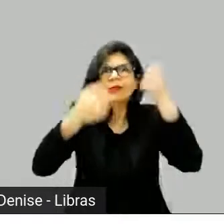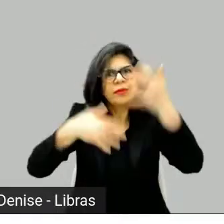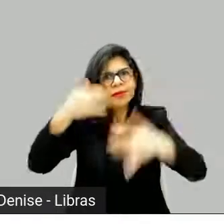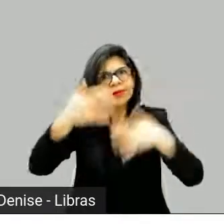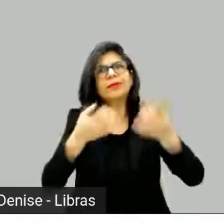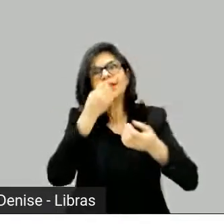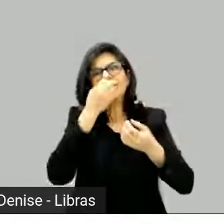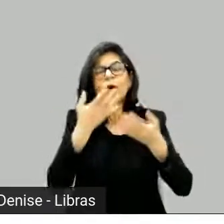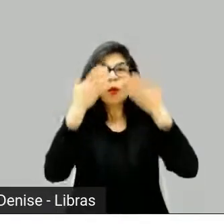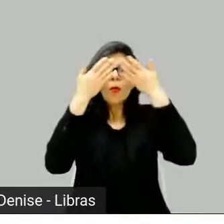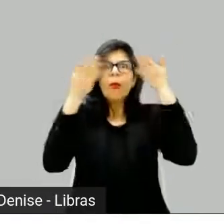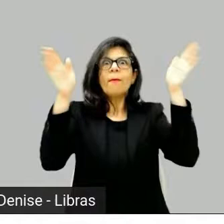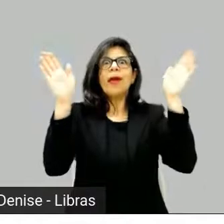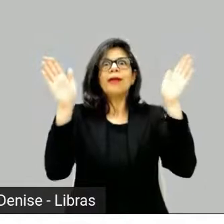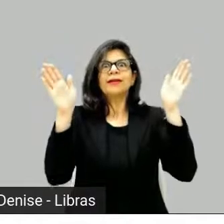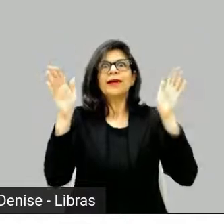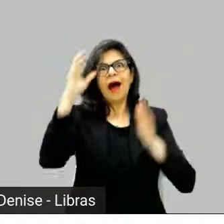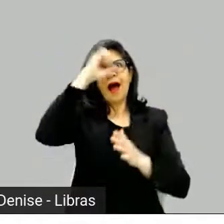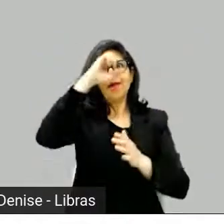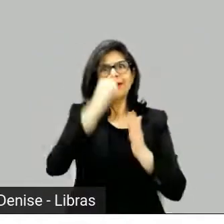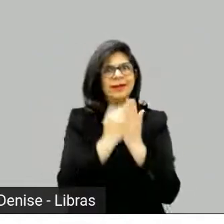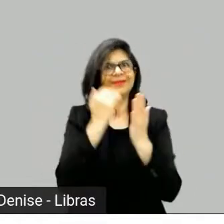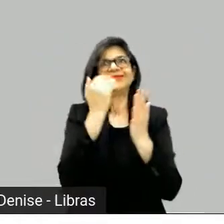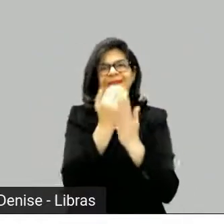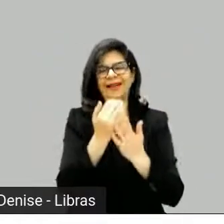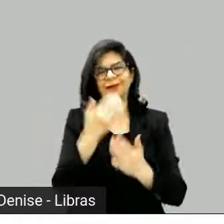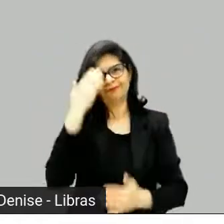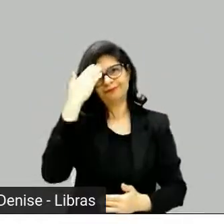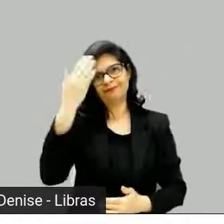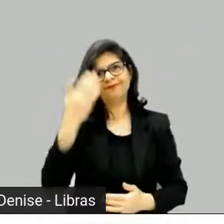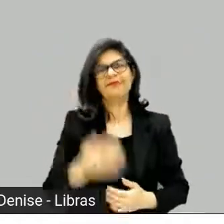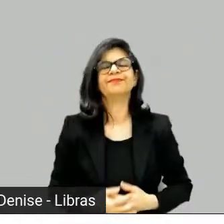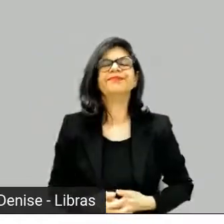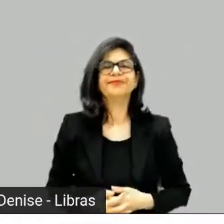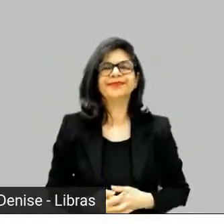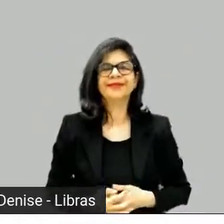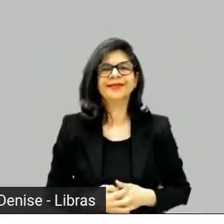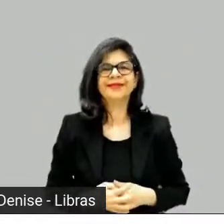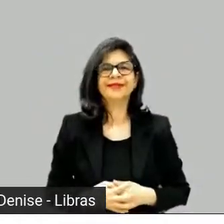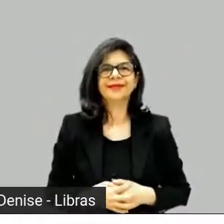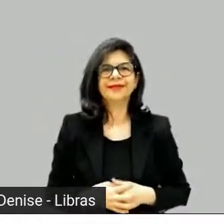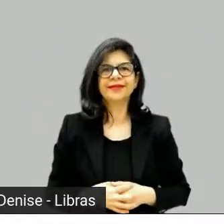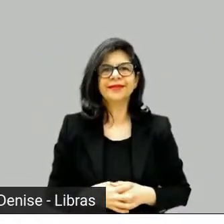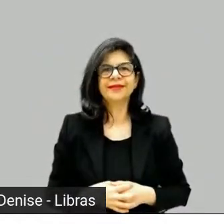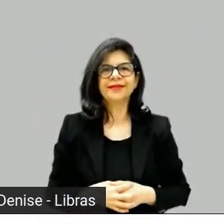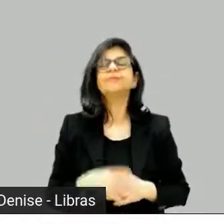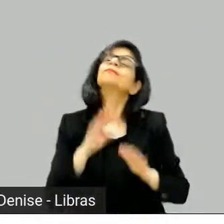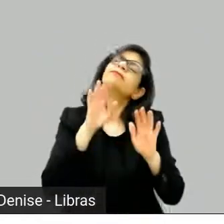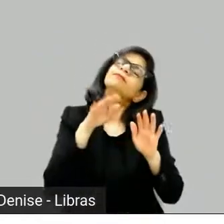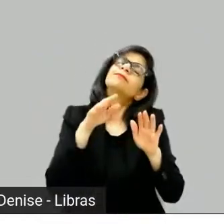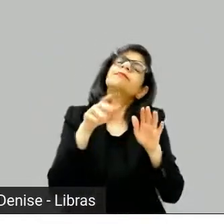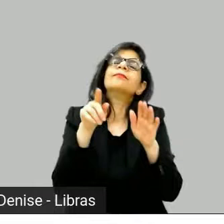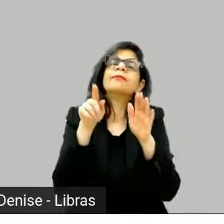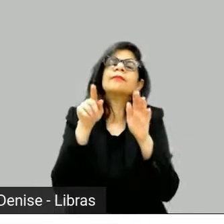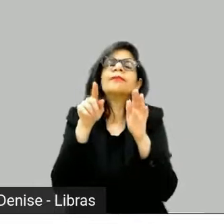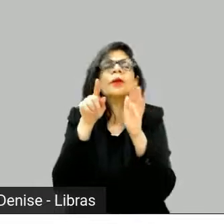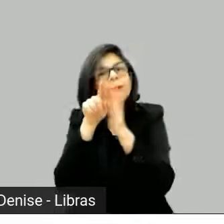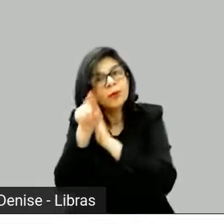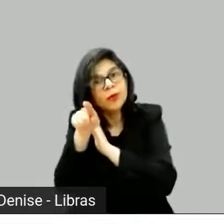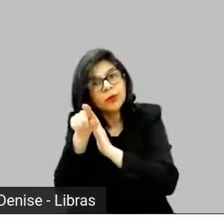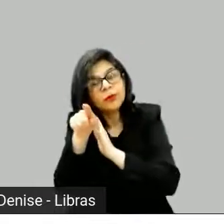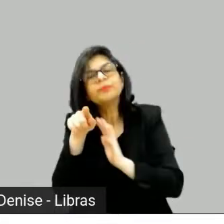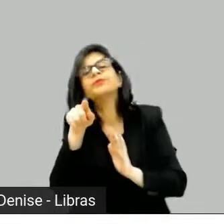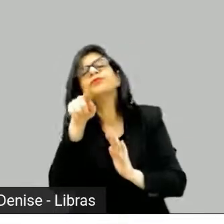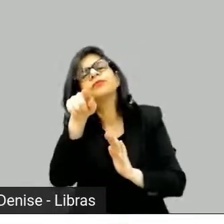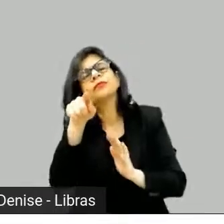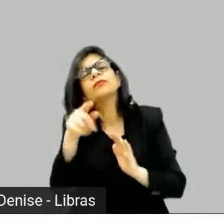Muito bem, e Davi, me fala uma coisa, você está trabalhando num romance, né? É, dura